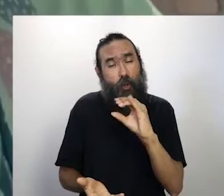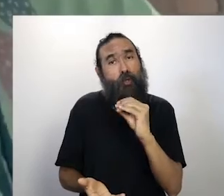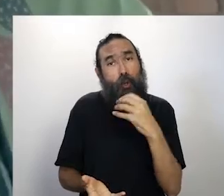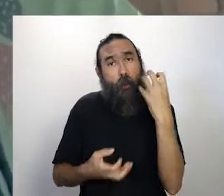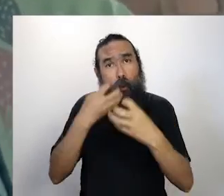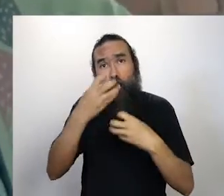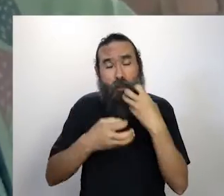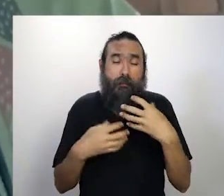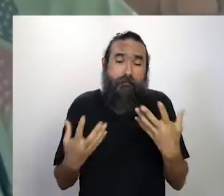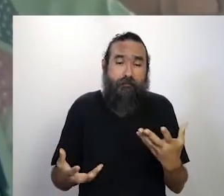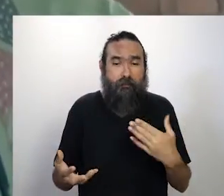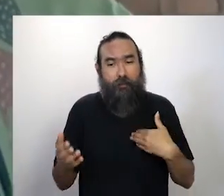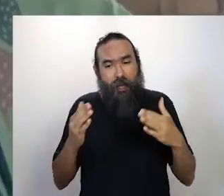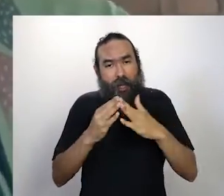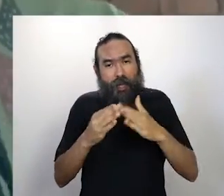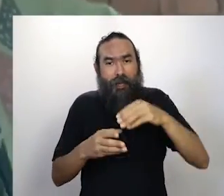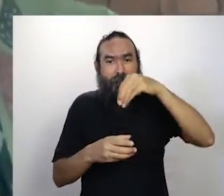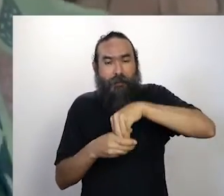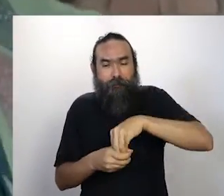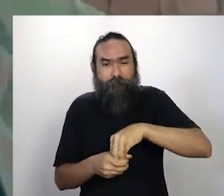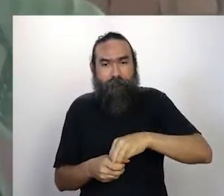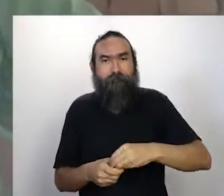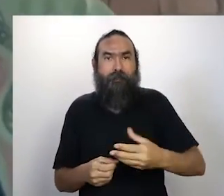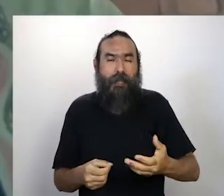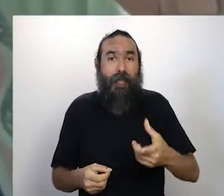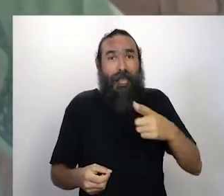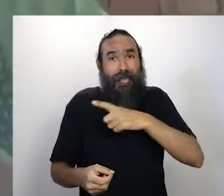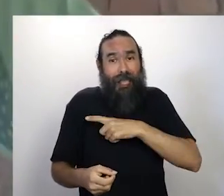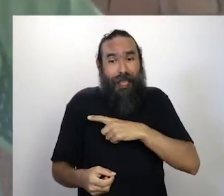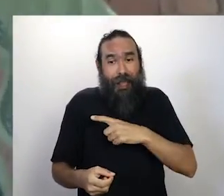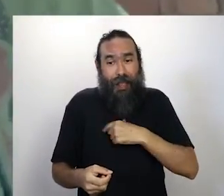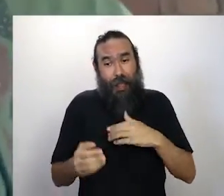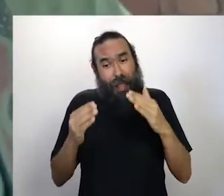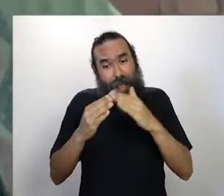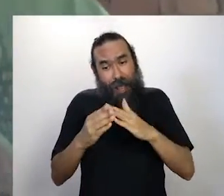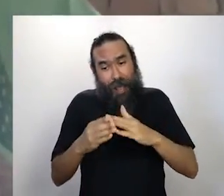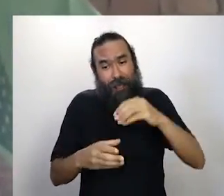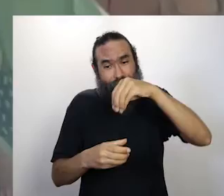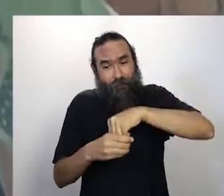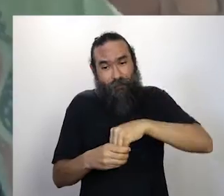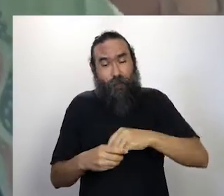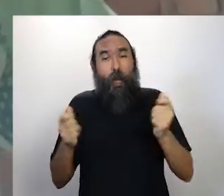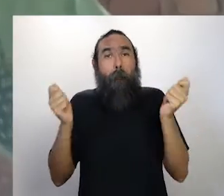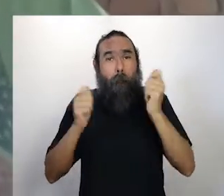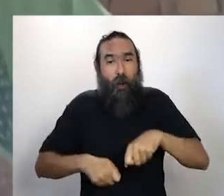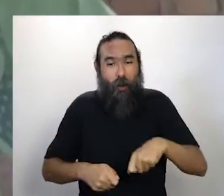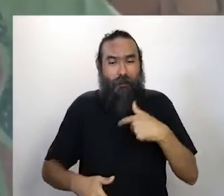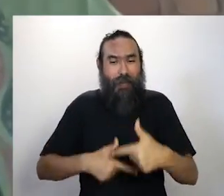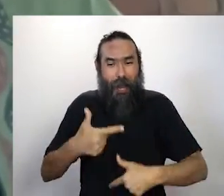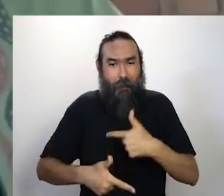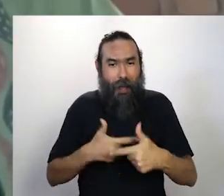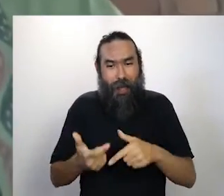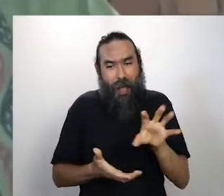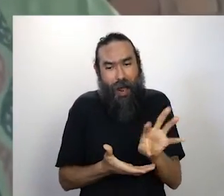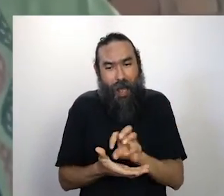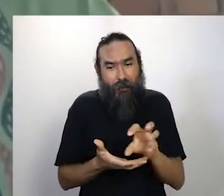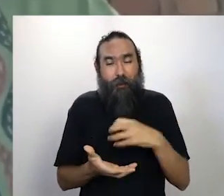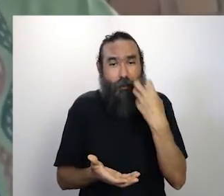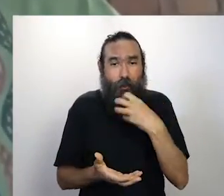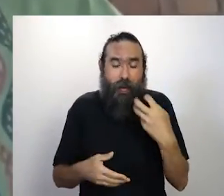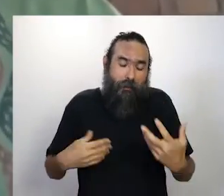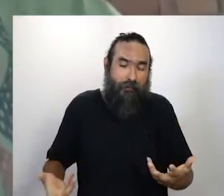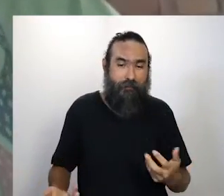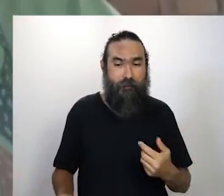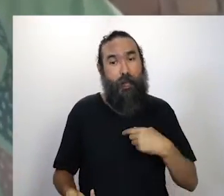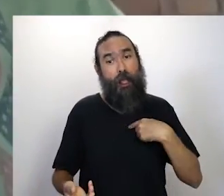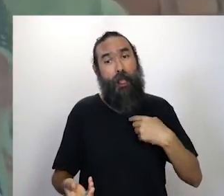estar em casa e de ter uma ilha de produção em casa, né? E fui cuidar das minhas coisas também. Recentemente, lancei